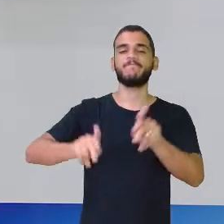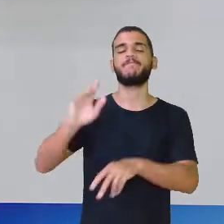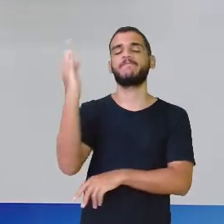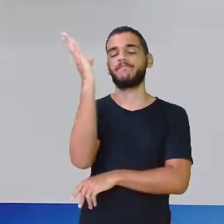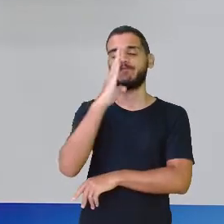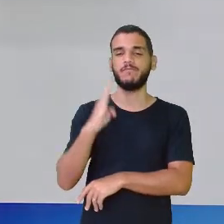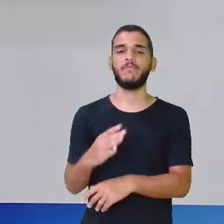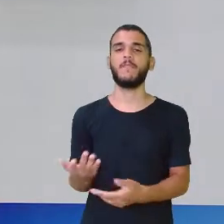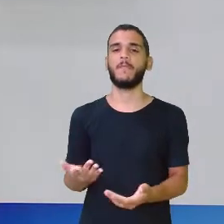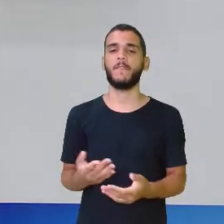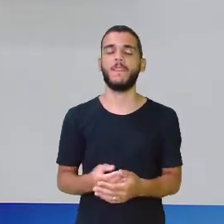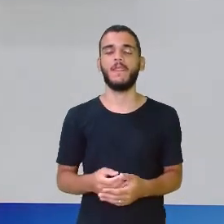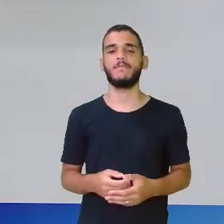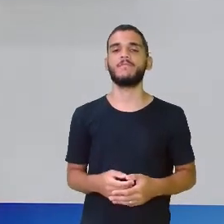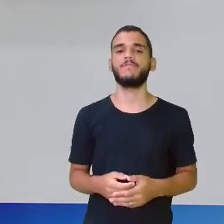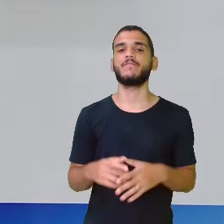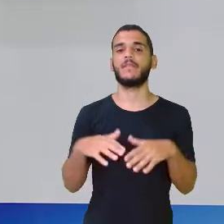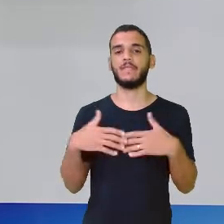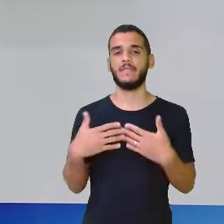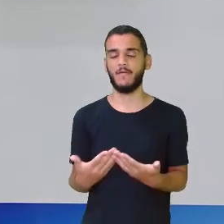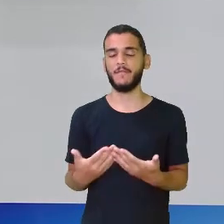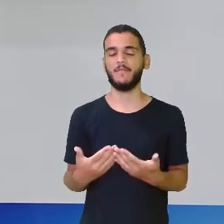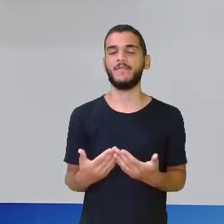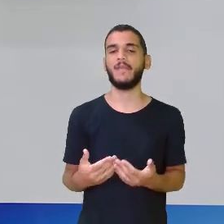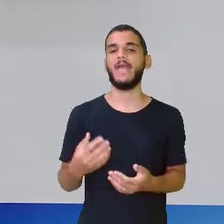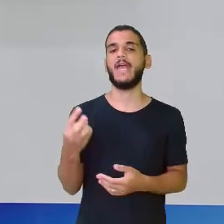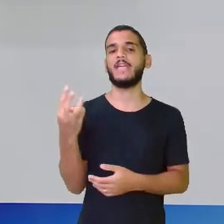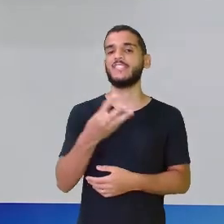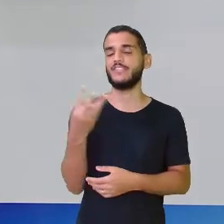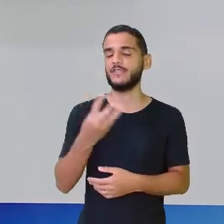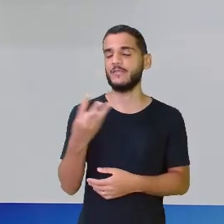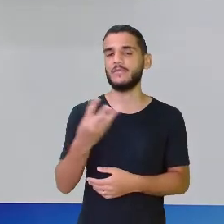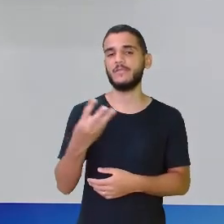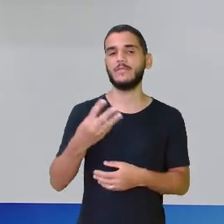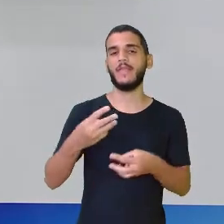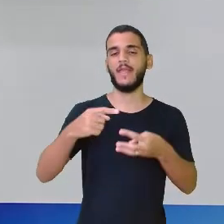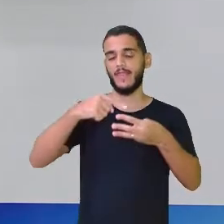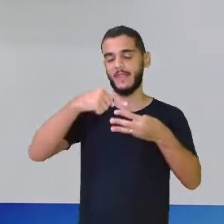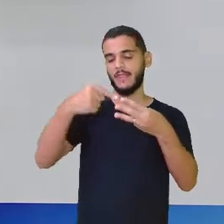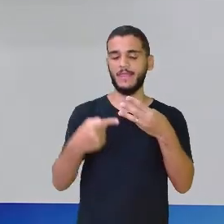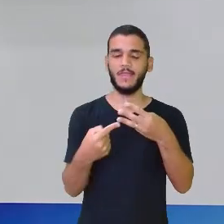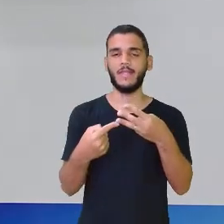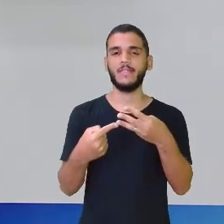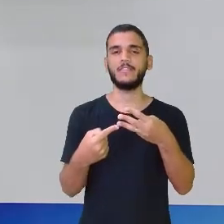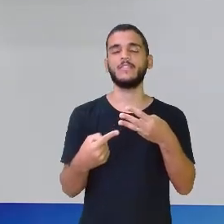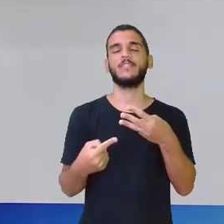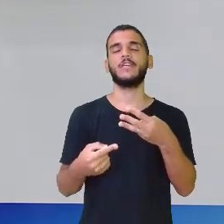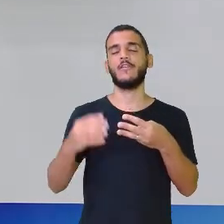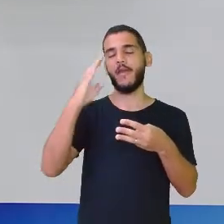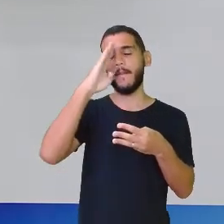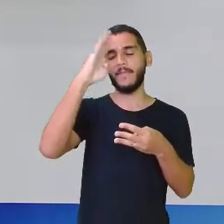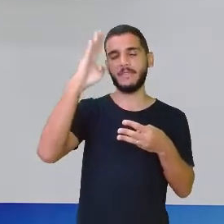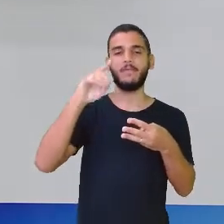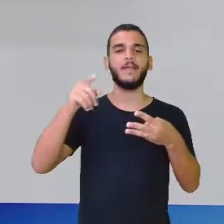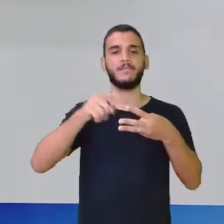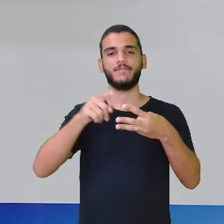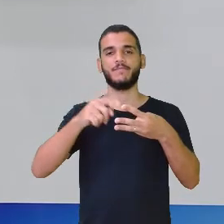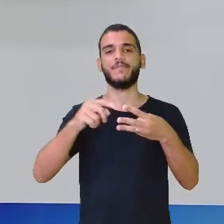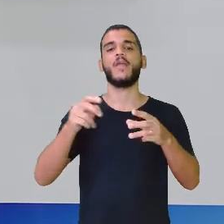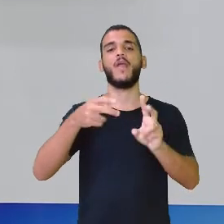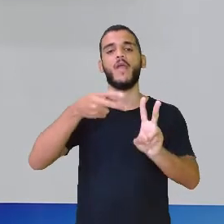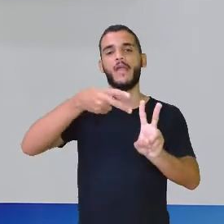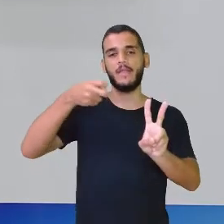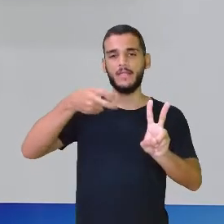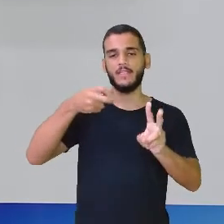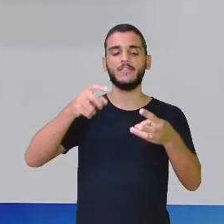aquelas três raças principais, que são as que a gente já comentou aqui, que a gente já conversou, que são os indígenas, os